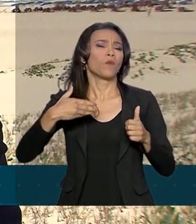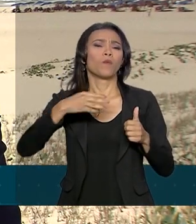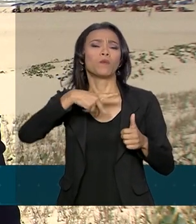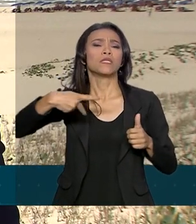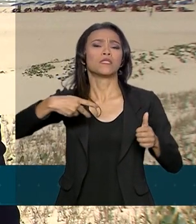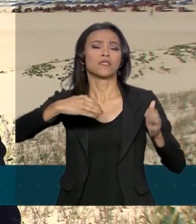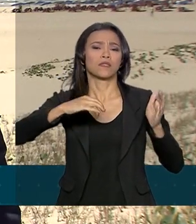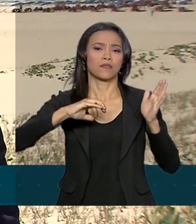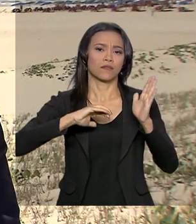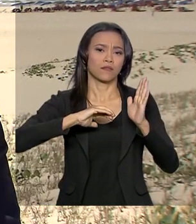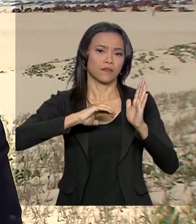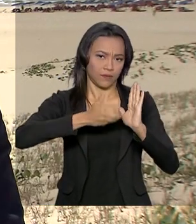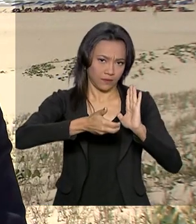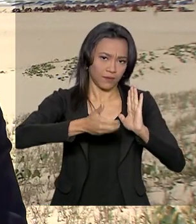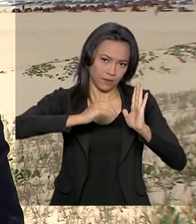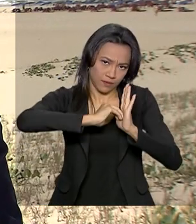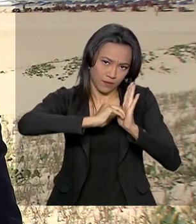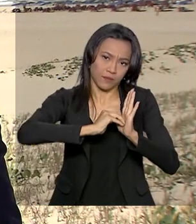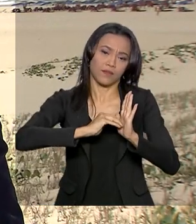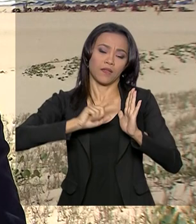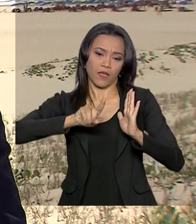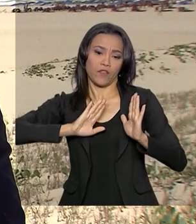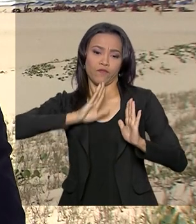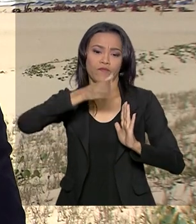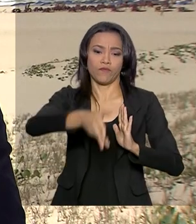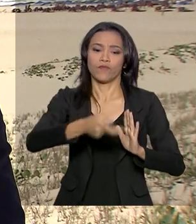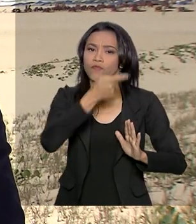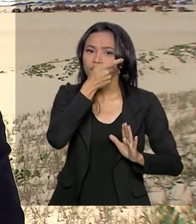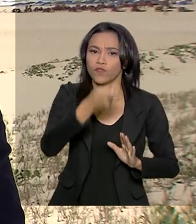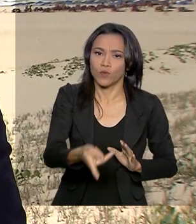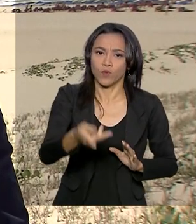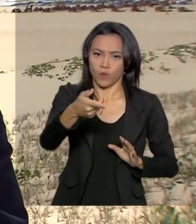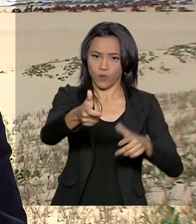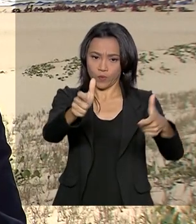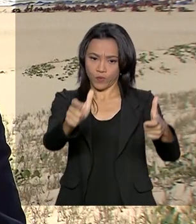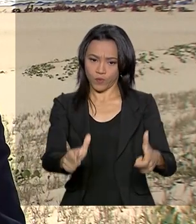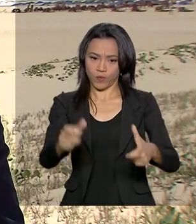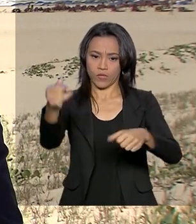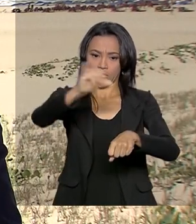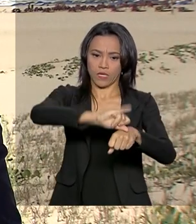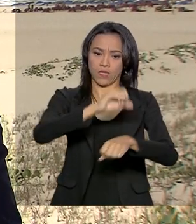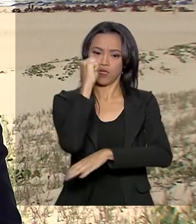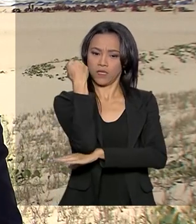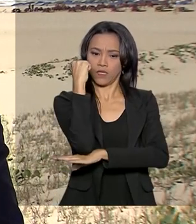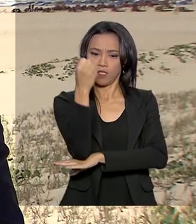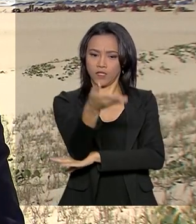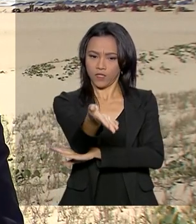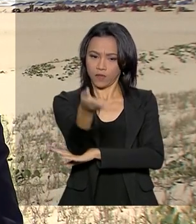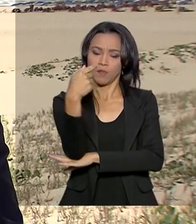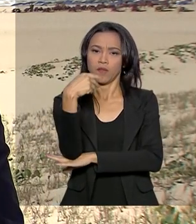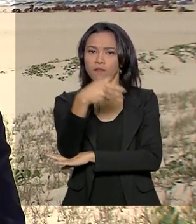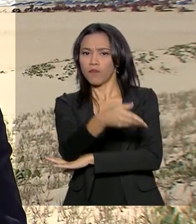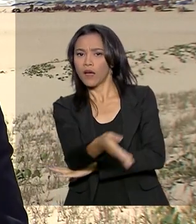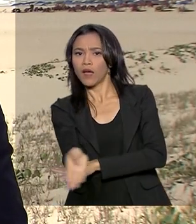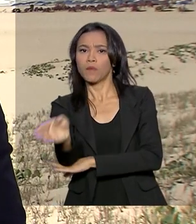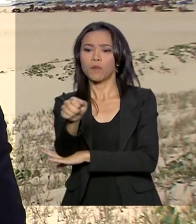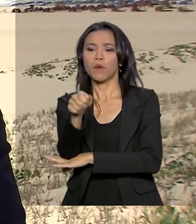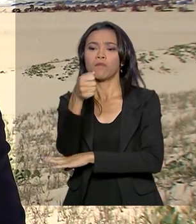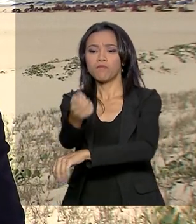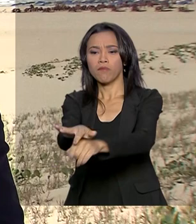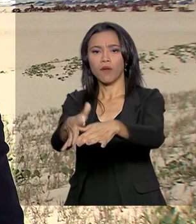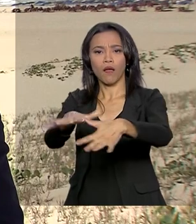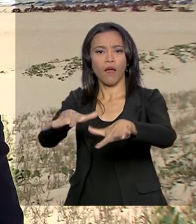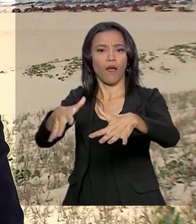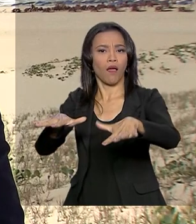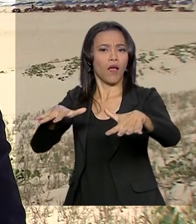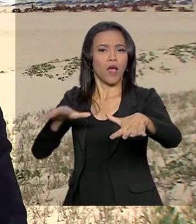Sergipe nesta quinta-feira. A comitiva chega aqui em Aracaju por volta das 3 horas da tarde e vai para a praia de Aruana acompanhar